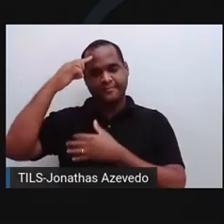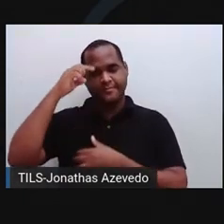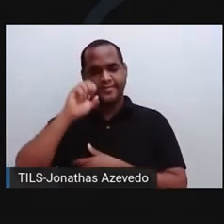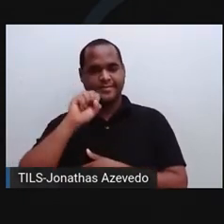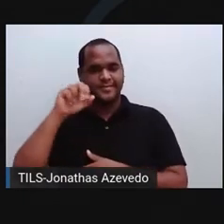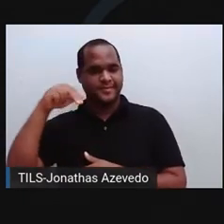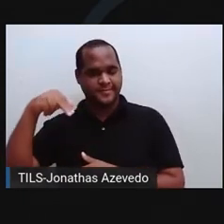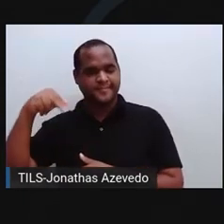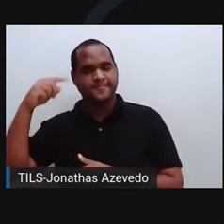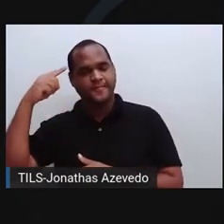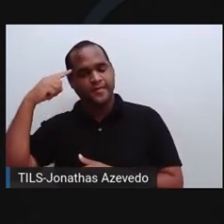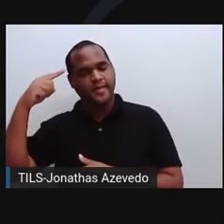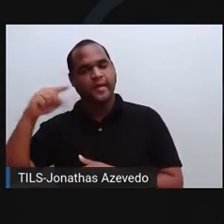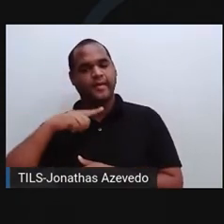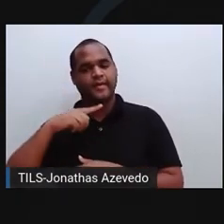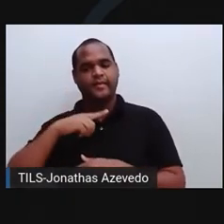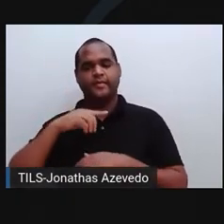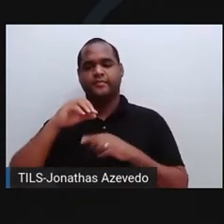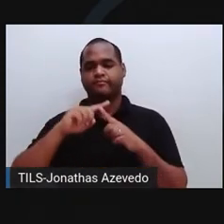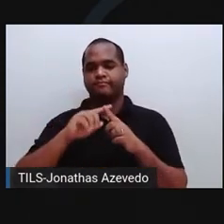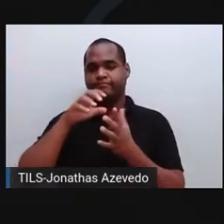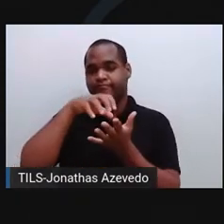dividido em sistema nervoso central